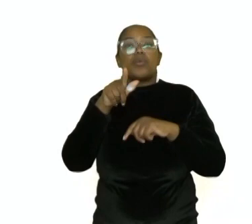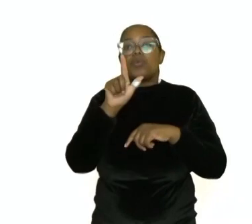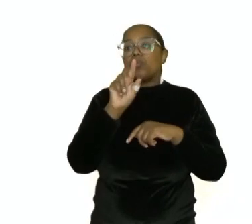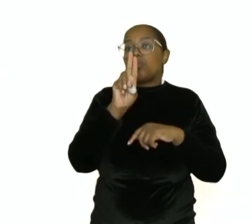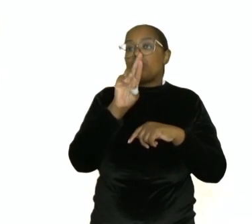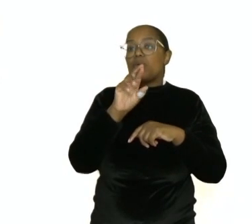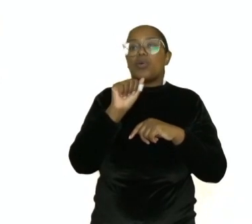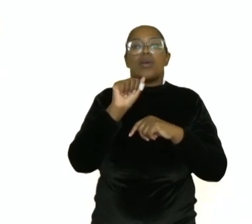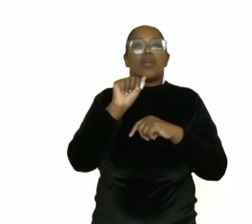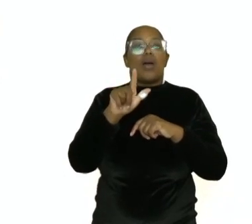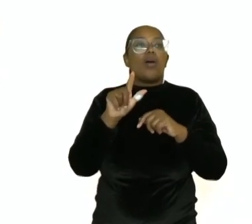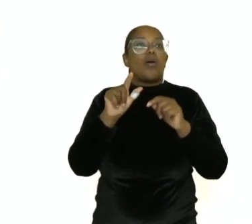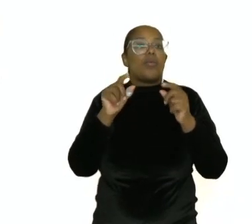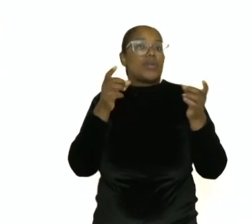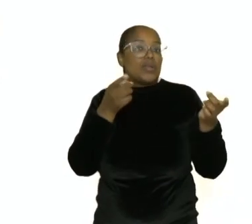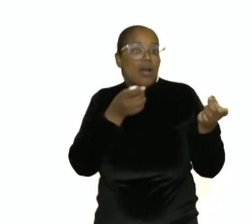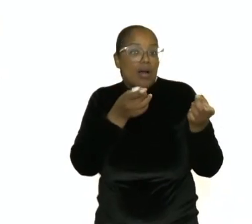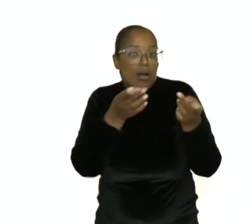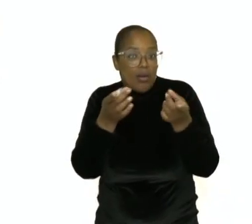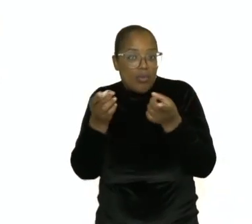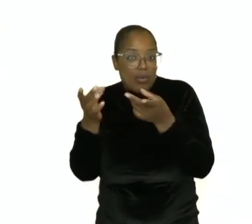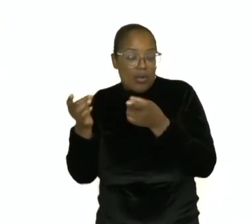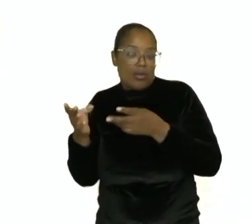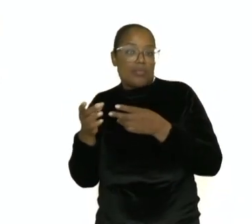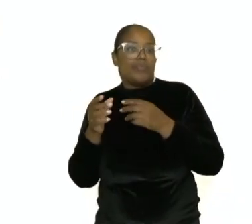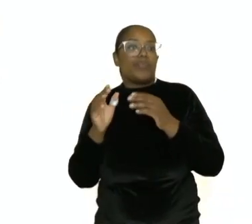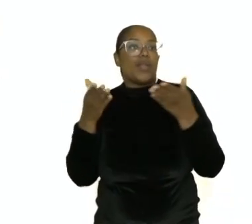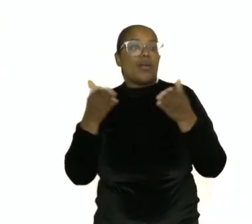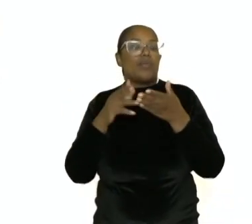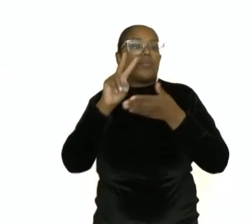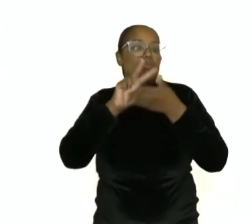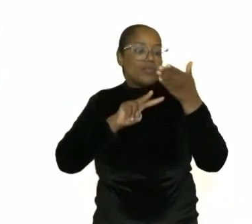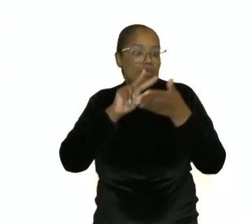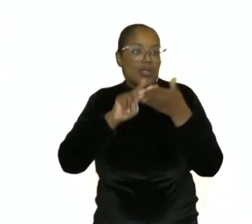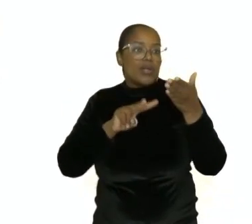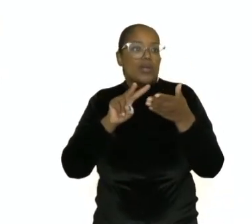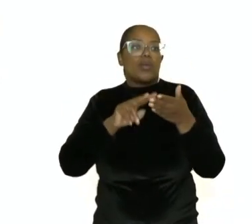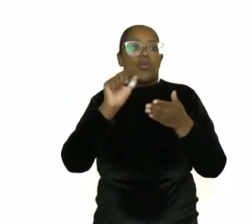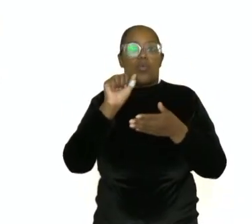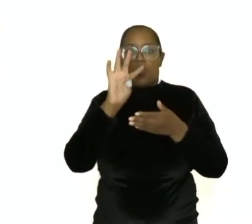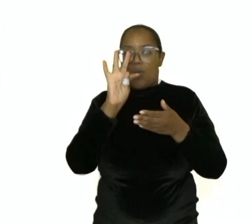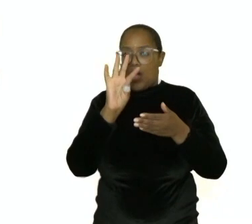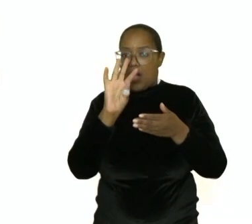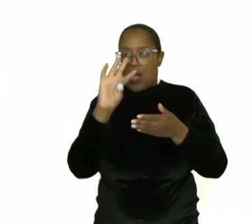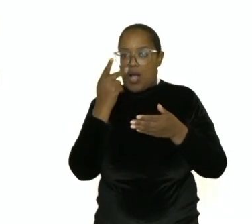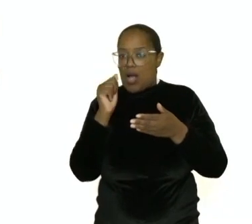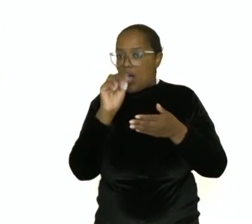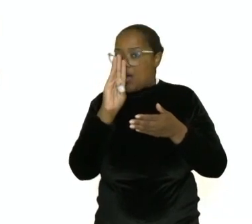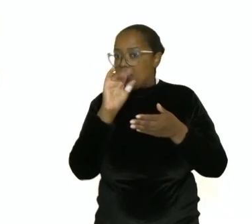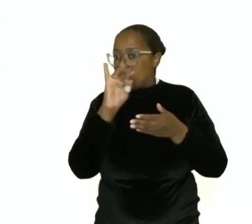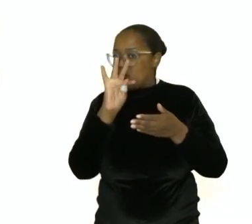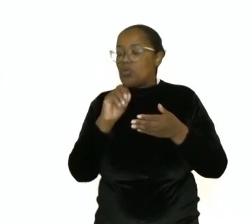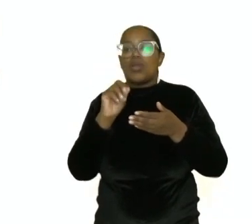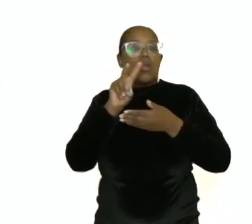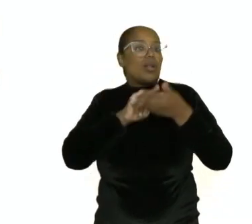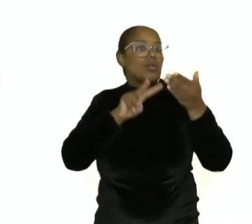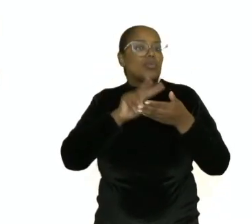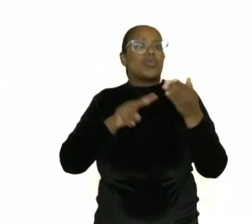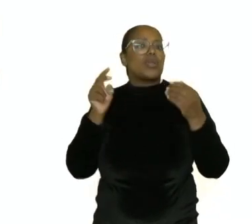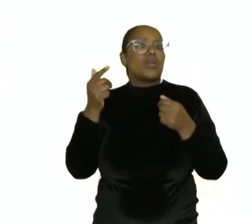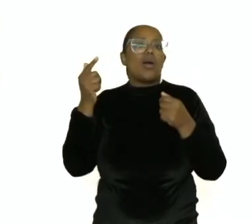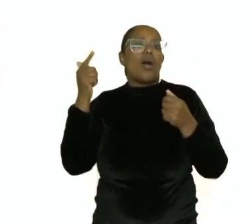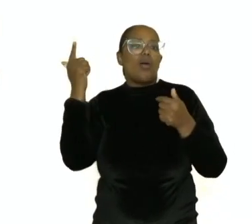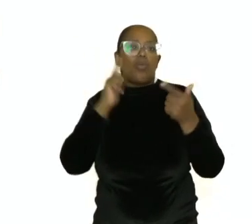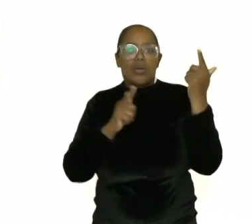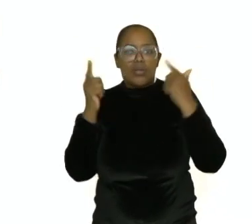salas comerciais que estão no plural? Vamos ver aqui na leitura. O hábito da leitura tem conquistado brasileiros de norte a